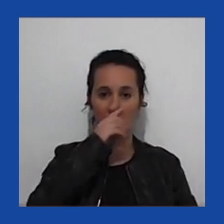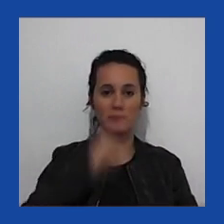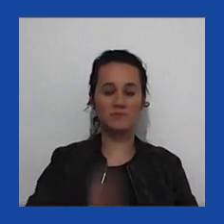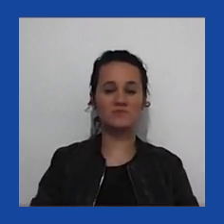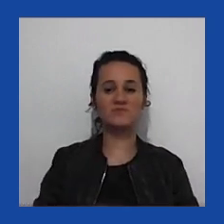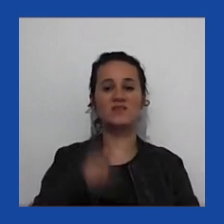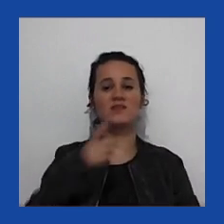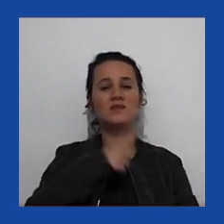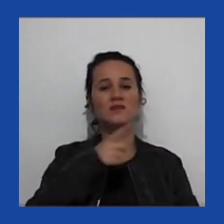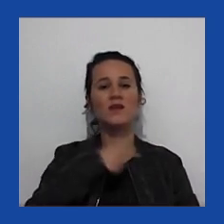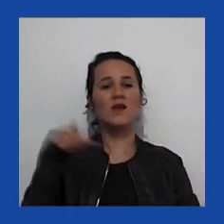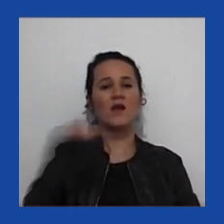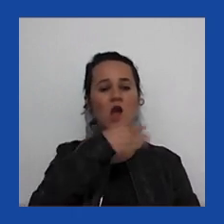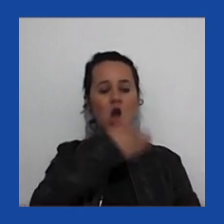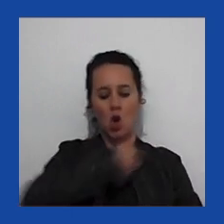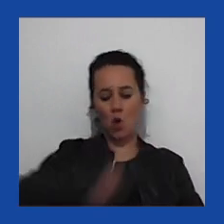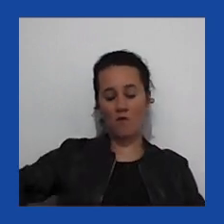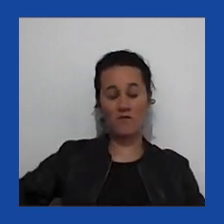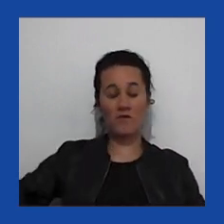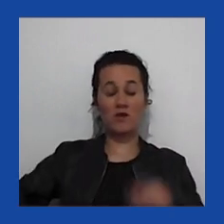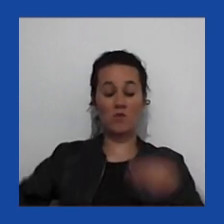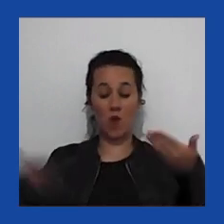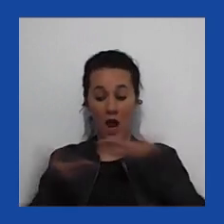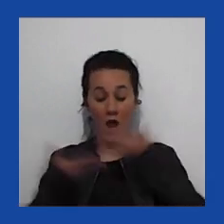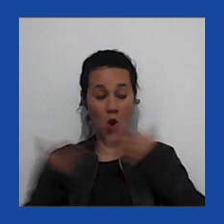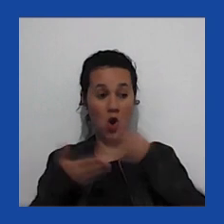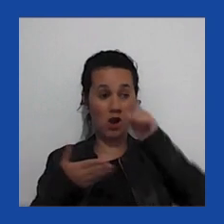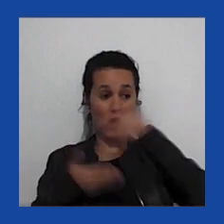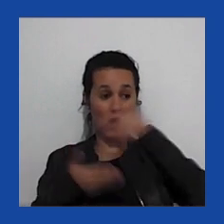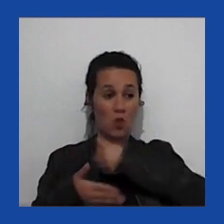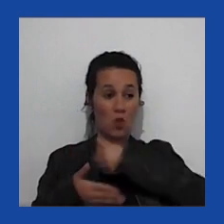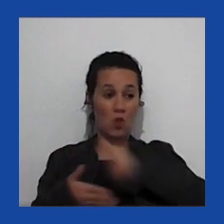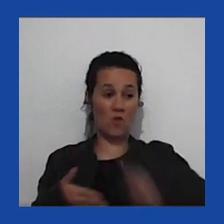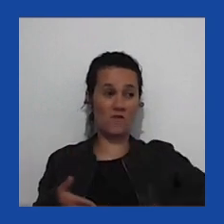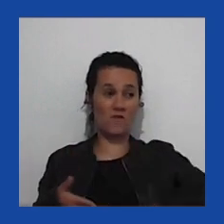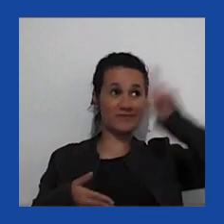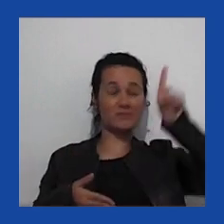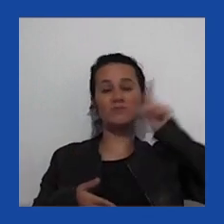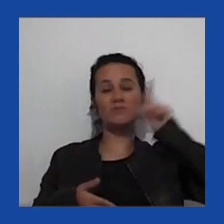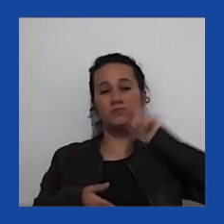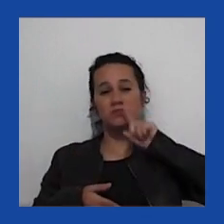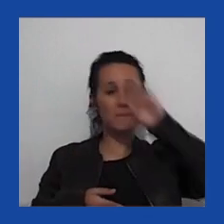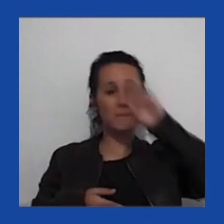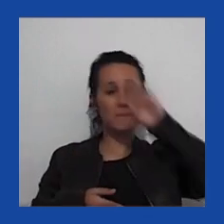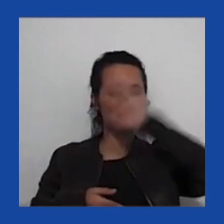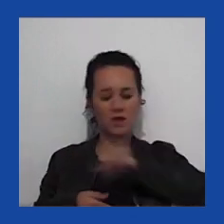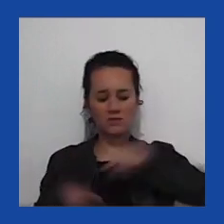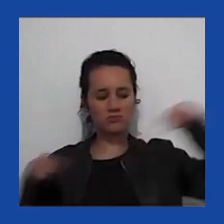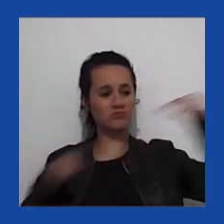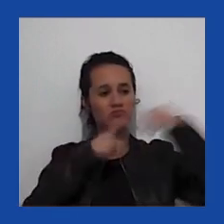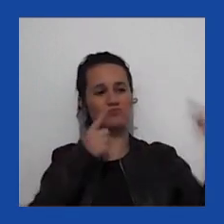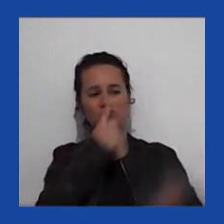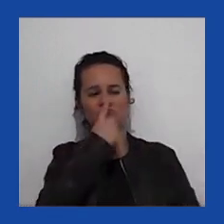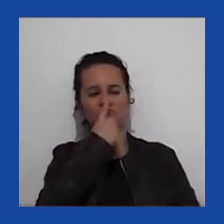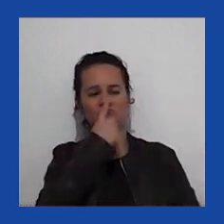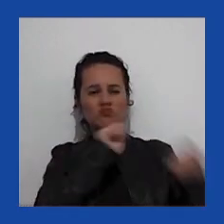afinidades entre o governo brasileiro atual e o governo do Trump são, eu acho que você tem que